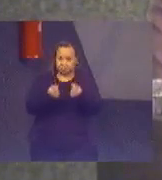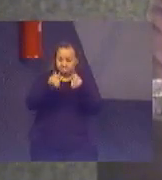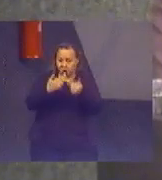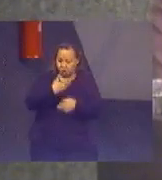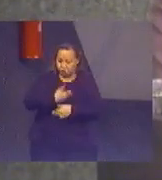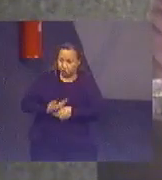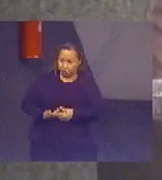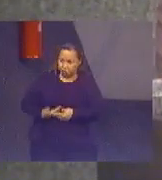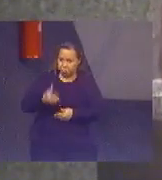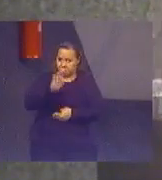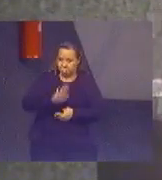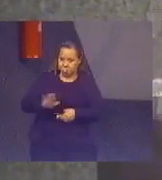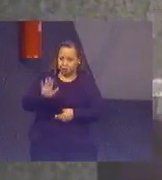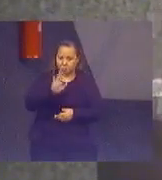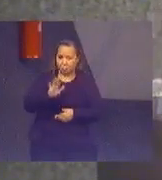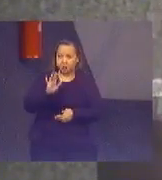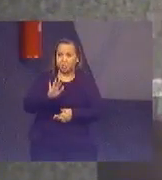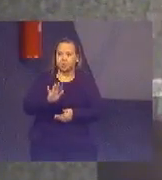governo federal.